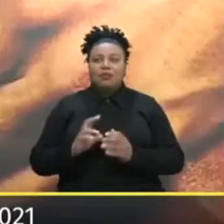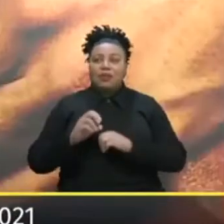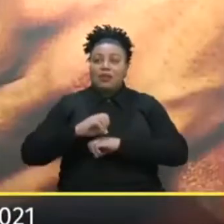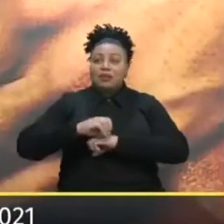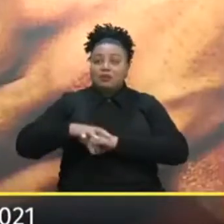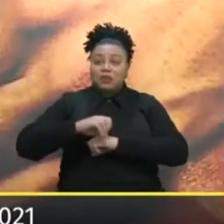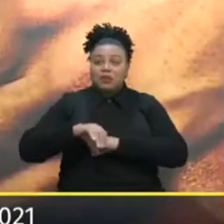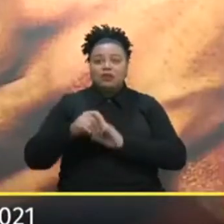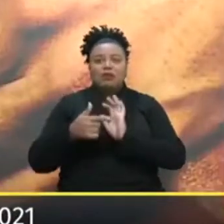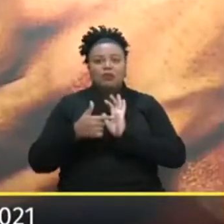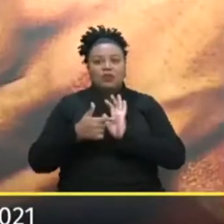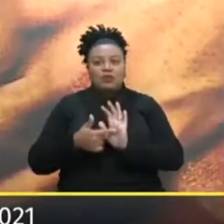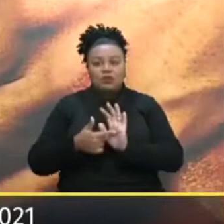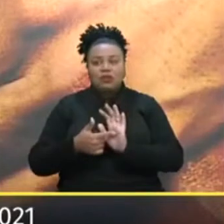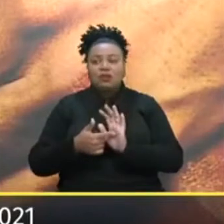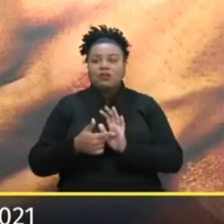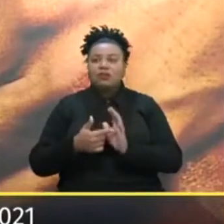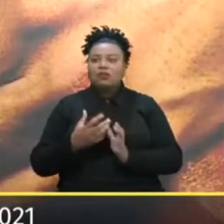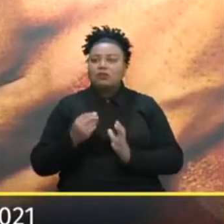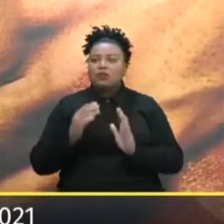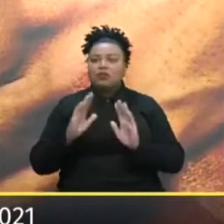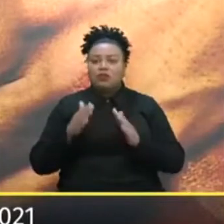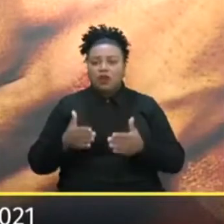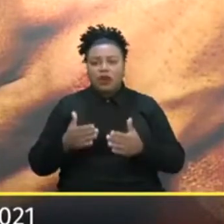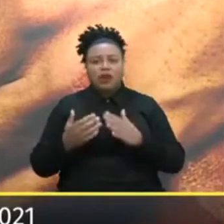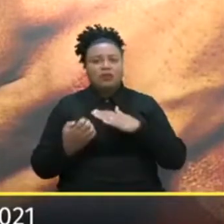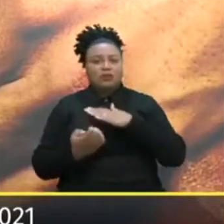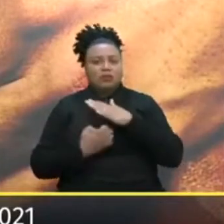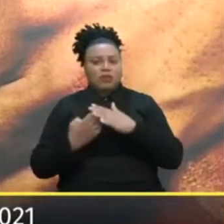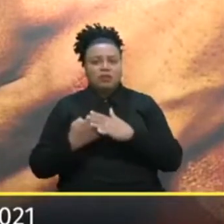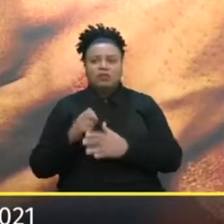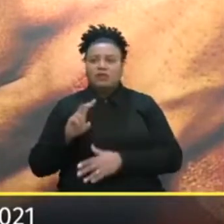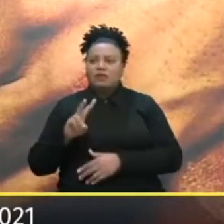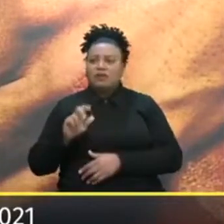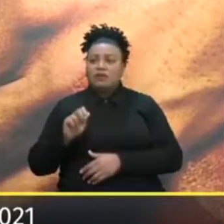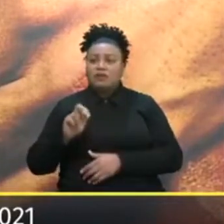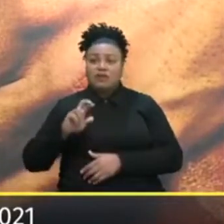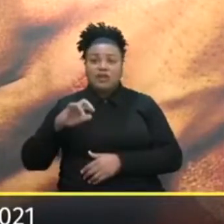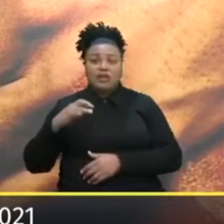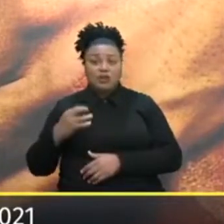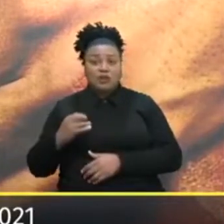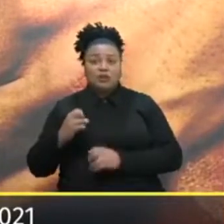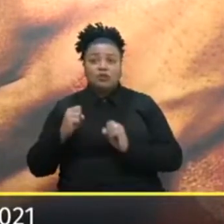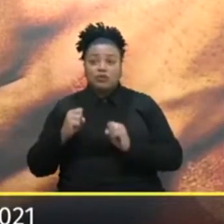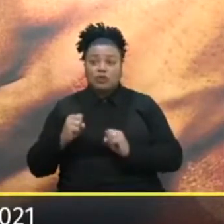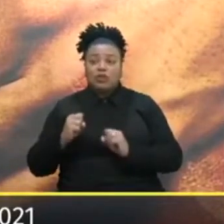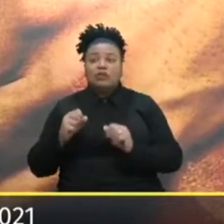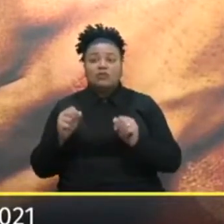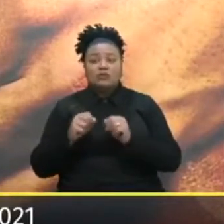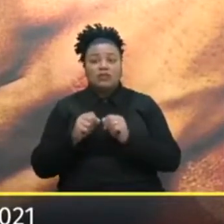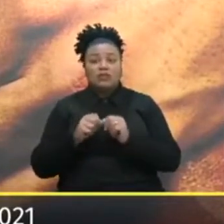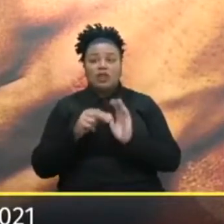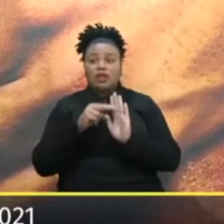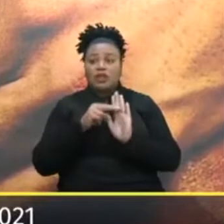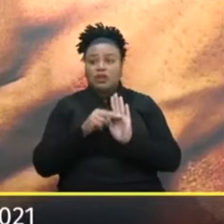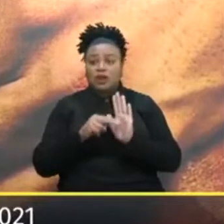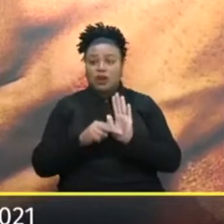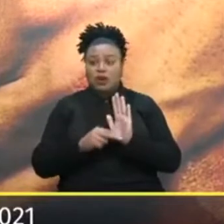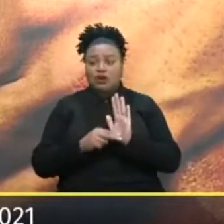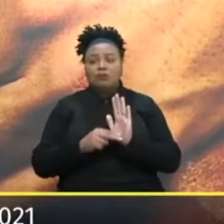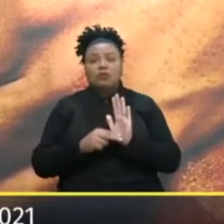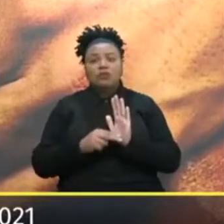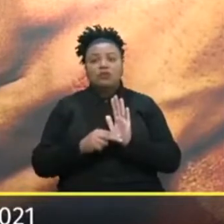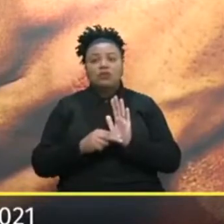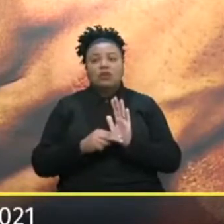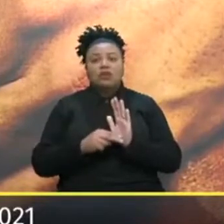mídias sociais Mostrando E muito dirigida Para o empresariado Do varejo Para que eles Pudessem cumprir Aquelas normas Que estavam sendo